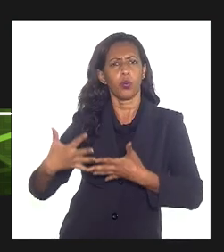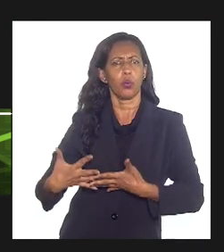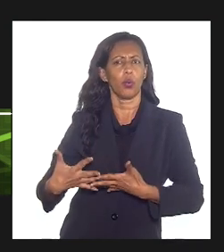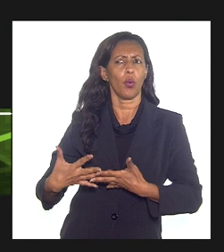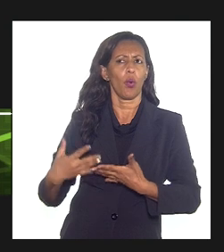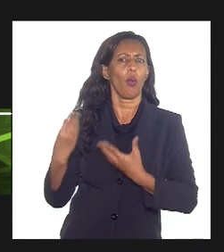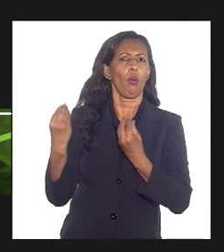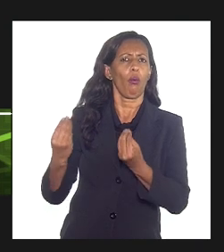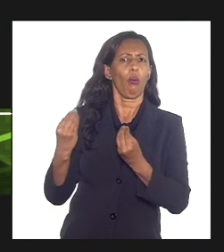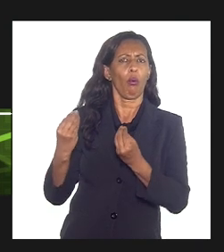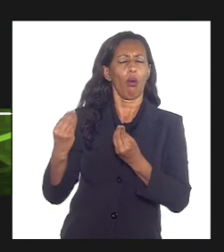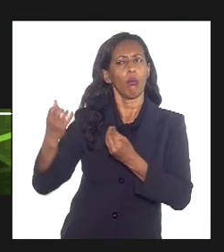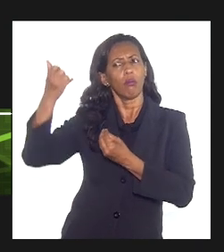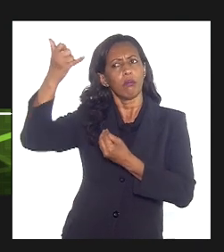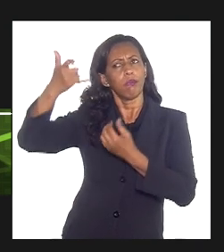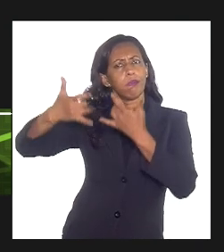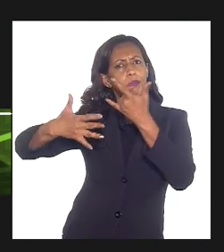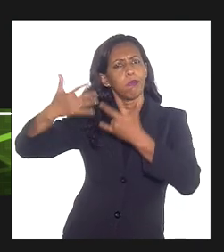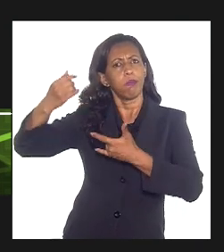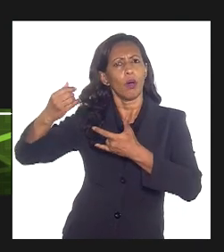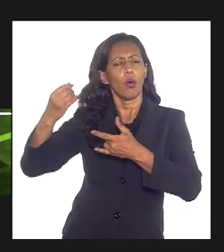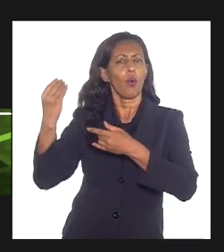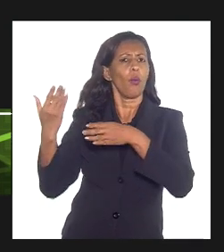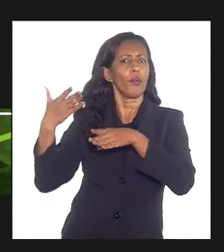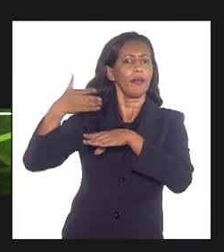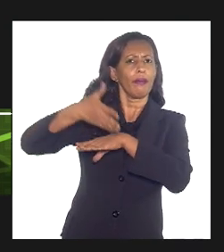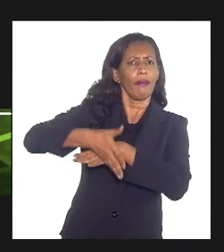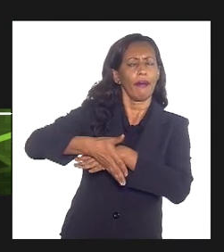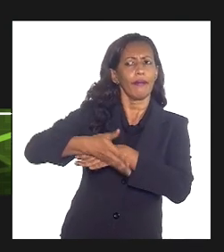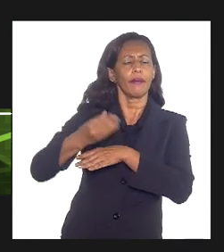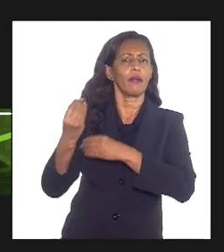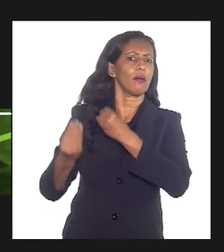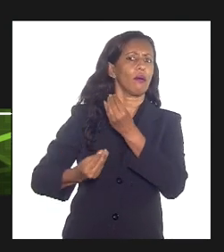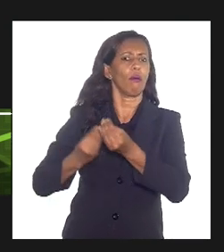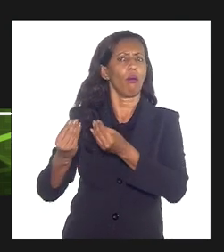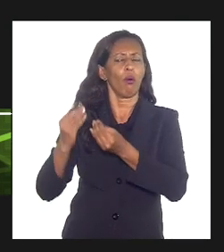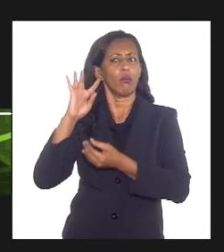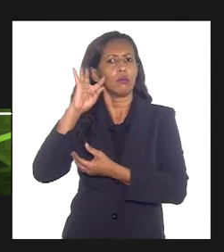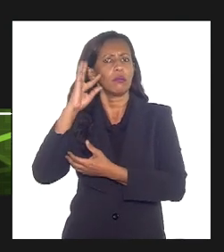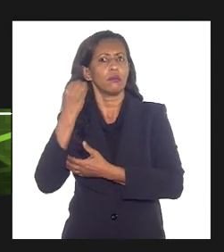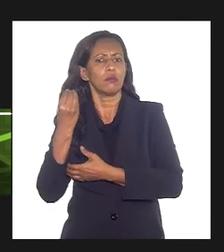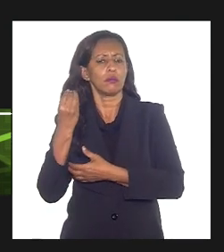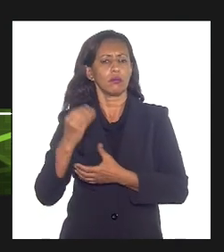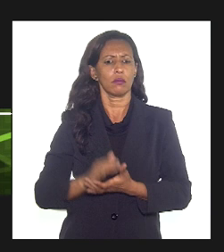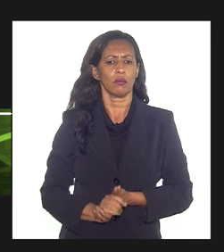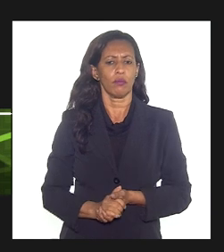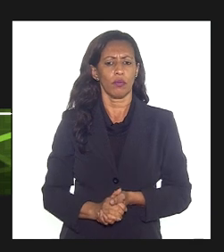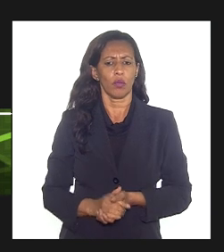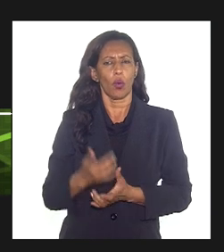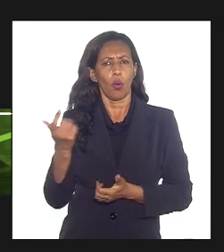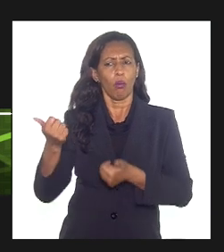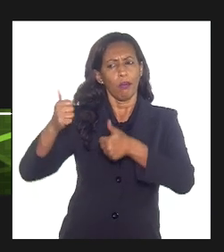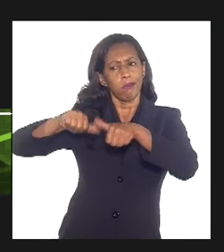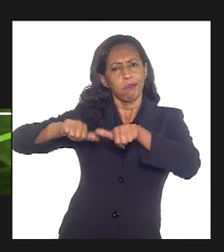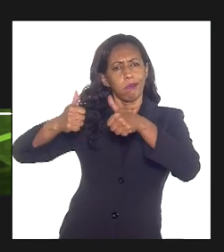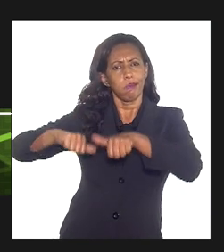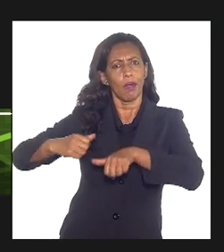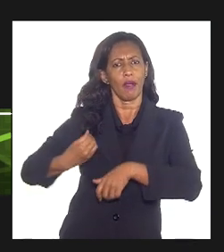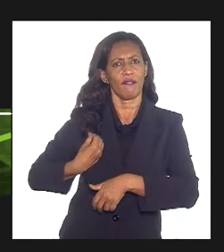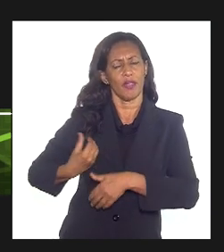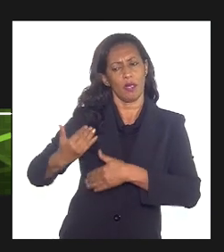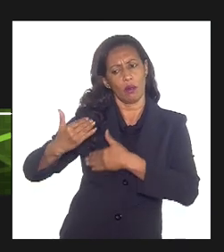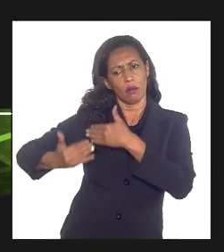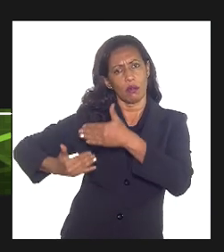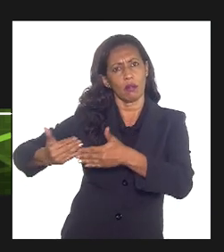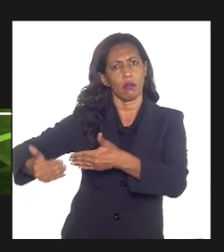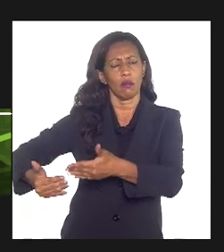quantificada, o que entra, e como a gente faz as revisões ao longo da vida útil do campo. Então, acho que